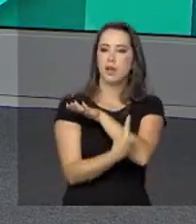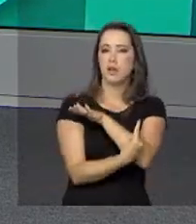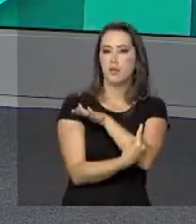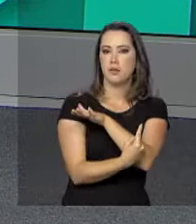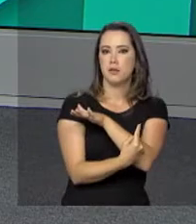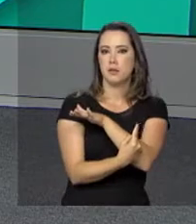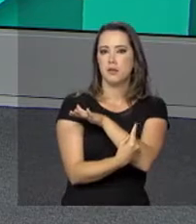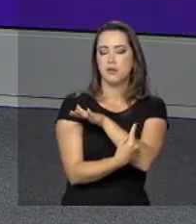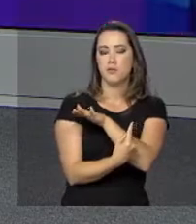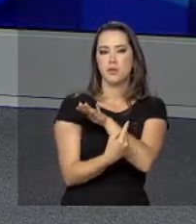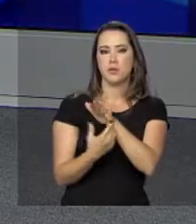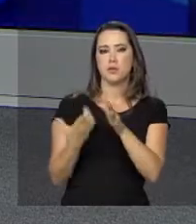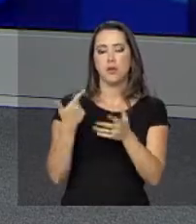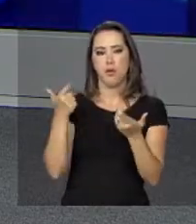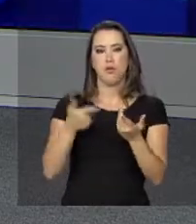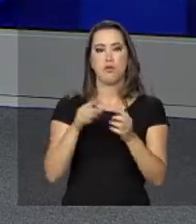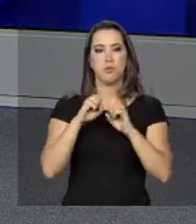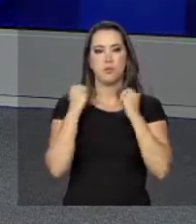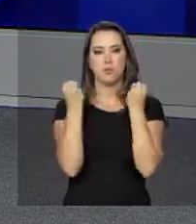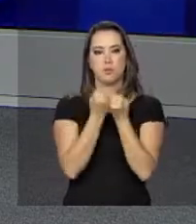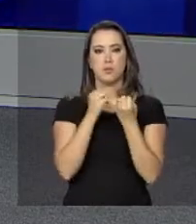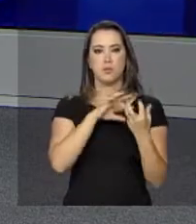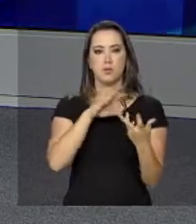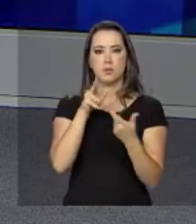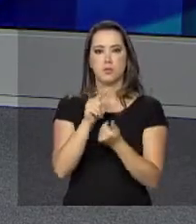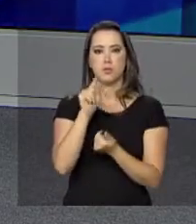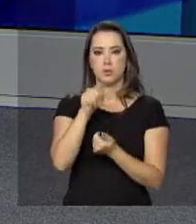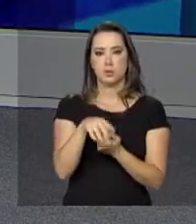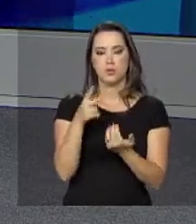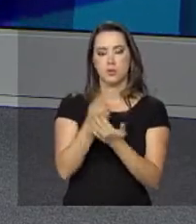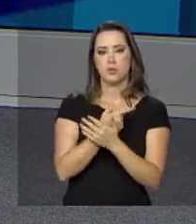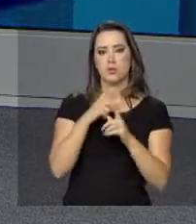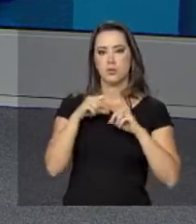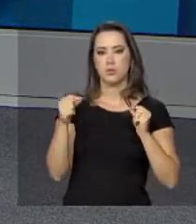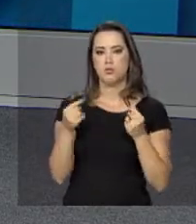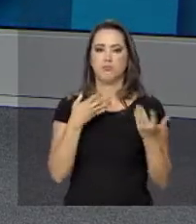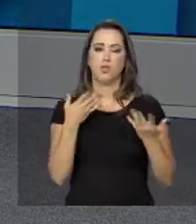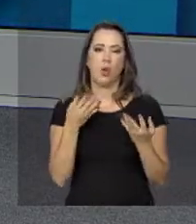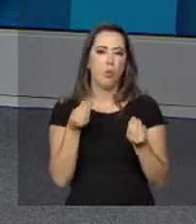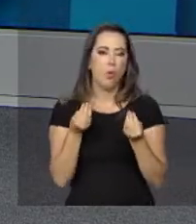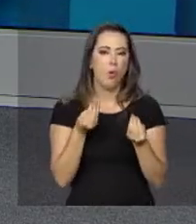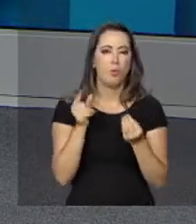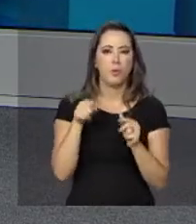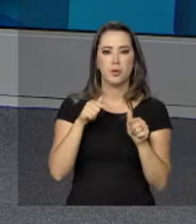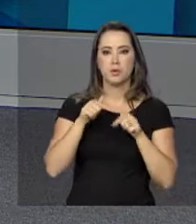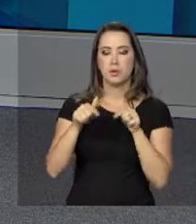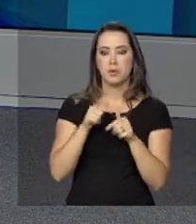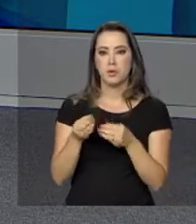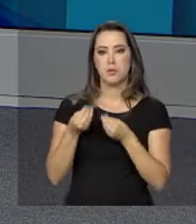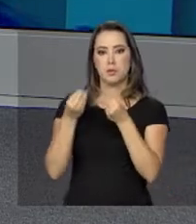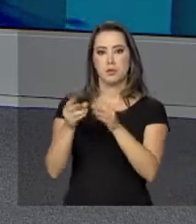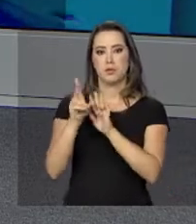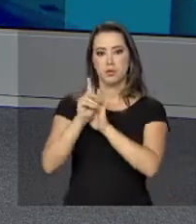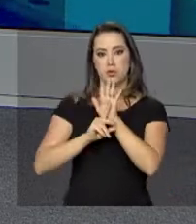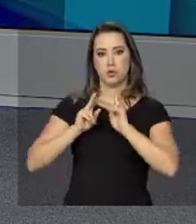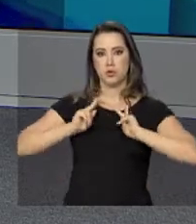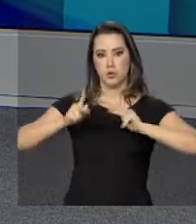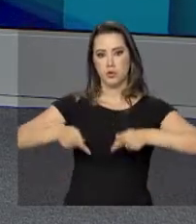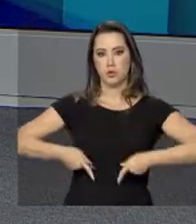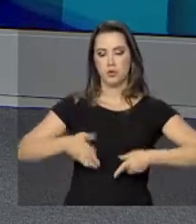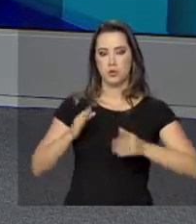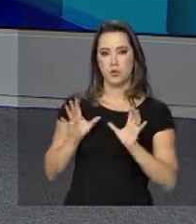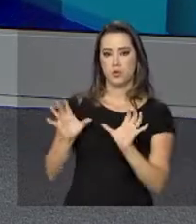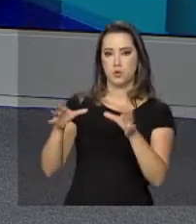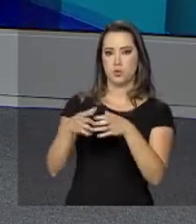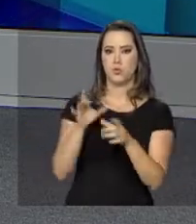que está acontecendo aqui em Brasília. No evento, especialistas estão debatendo as melhores práticas para garantir os direitos humanos deste